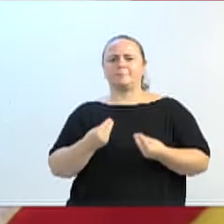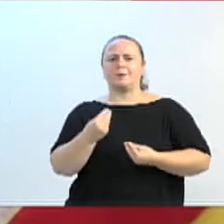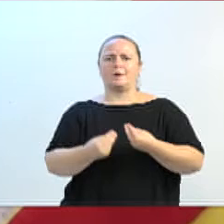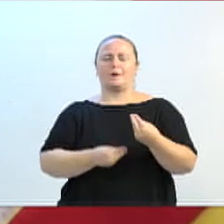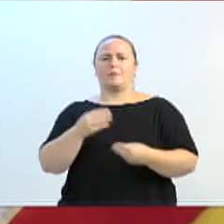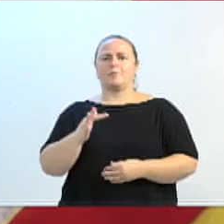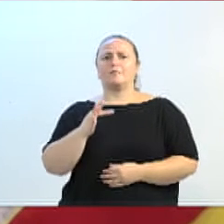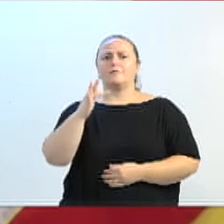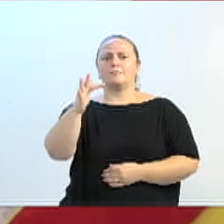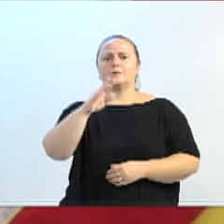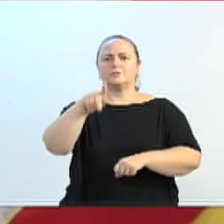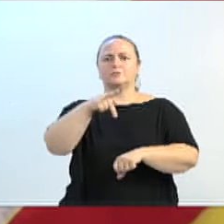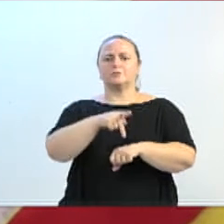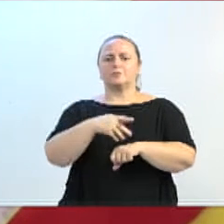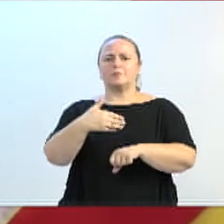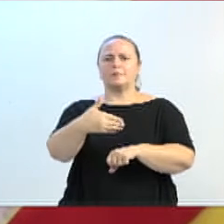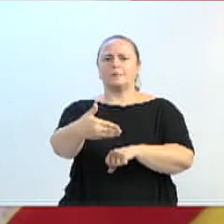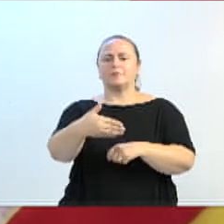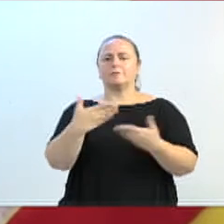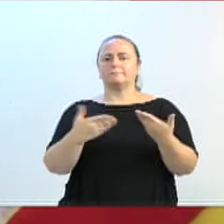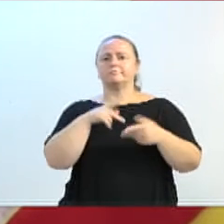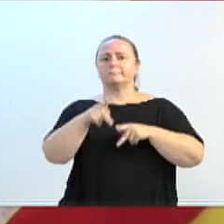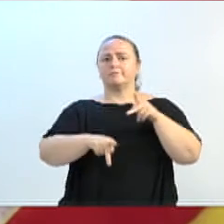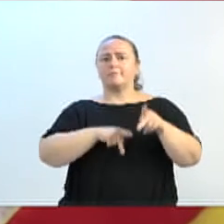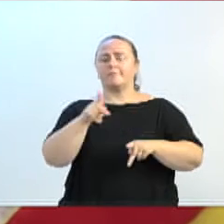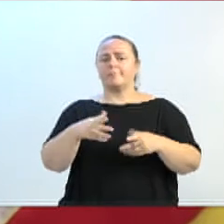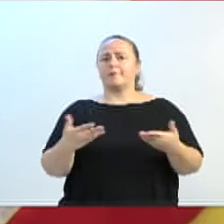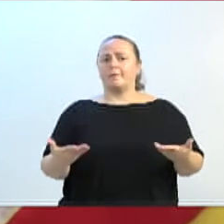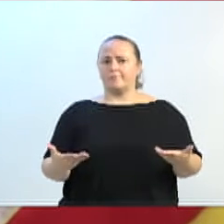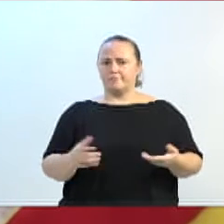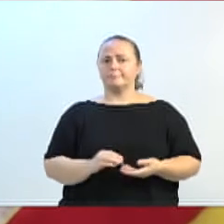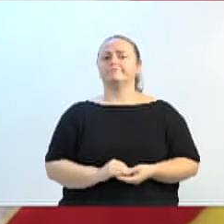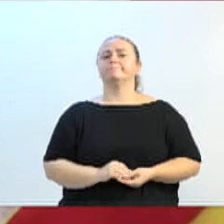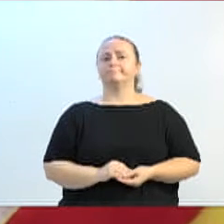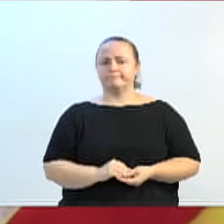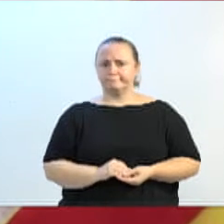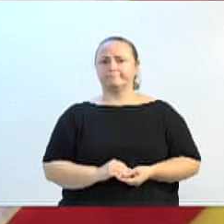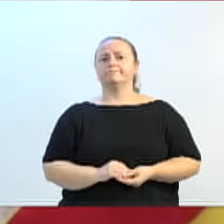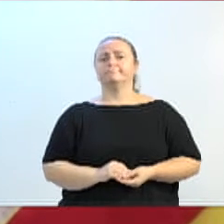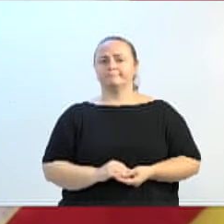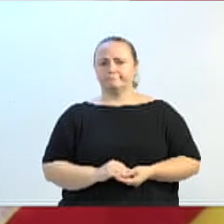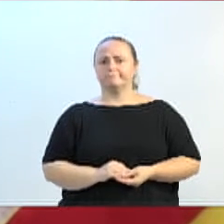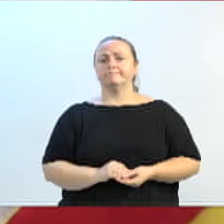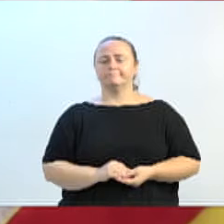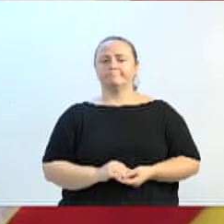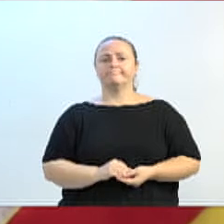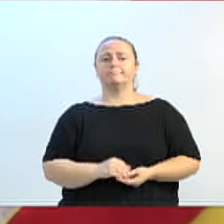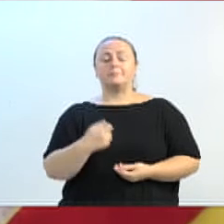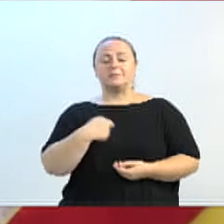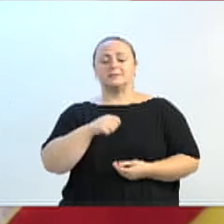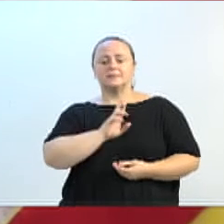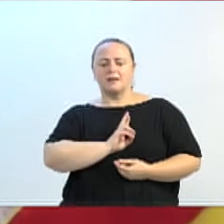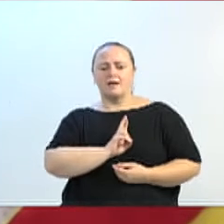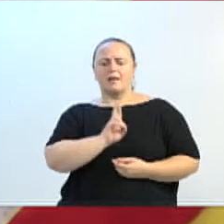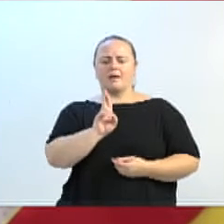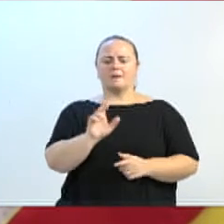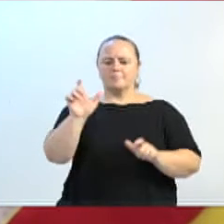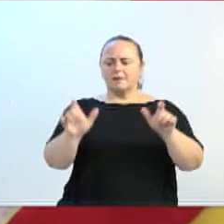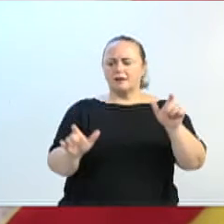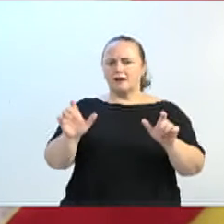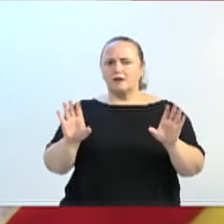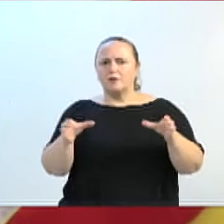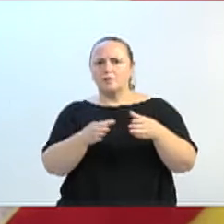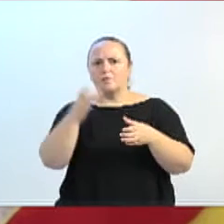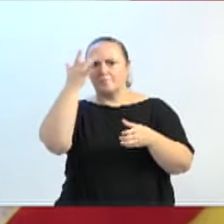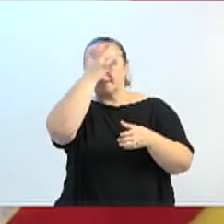do povo brasileiro. Eu acho que toda a população precisa, todo mundo que tem voz, que representa um grupo de pessoas